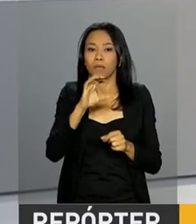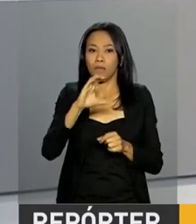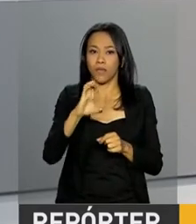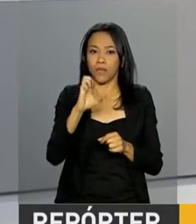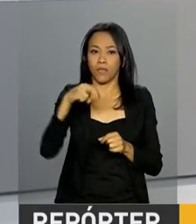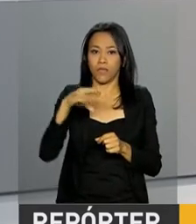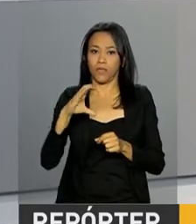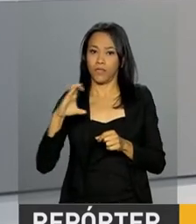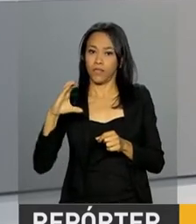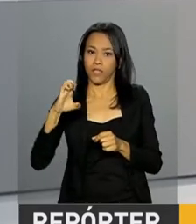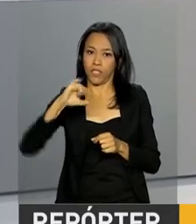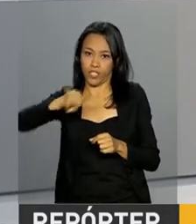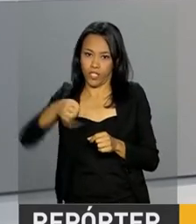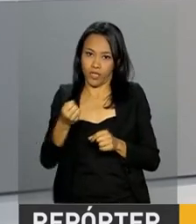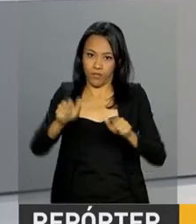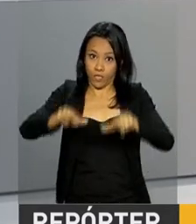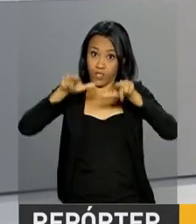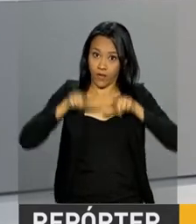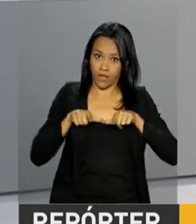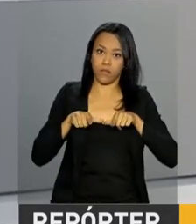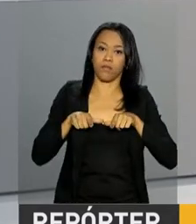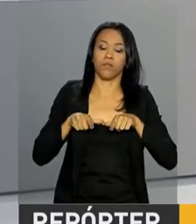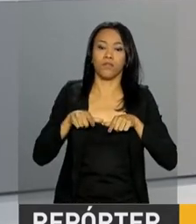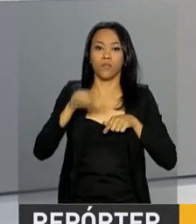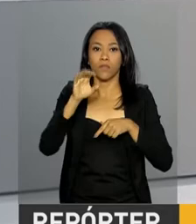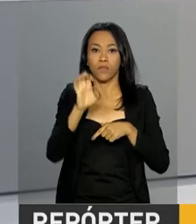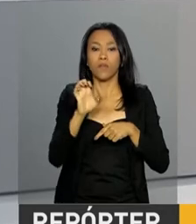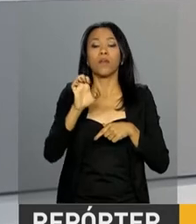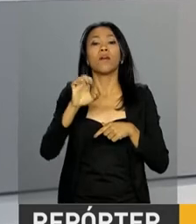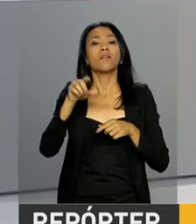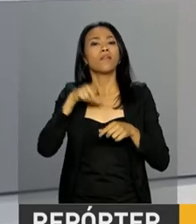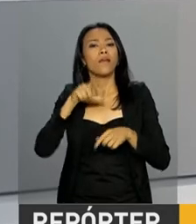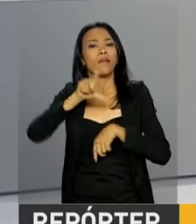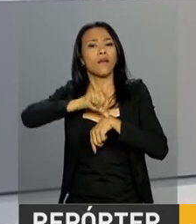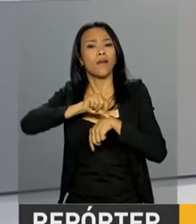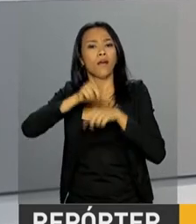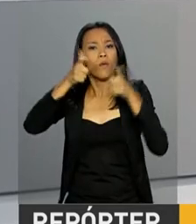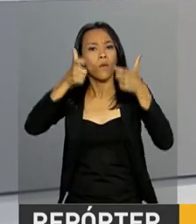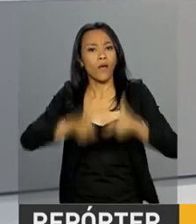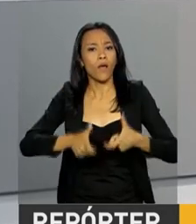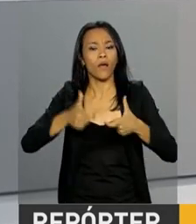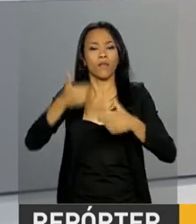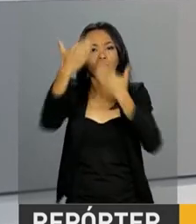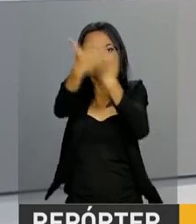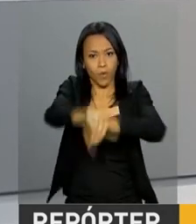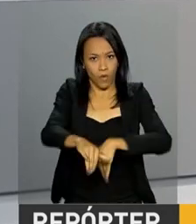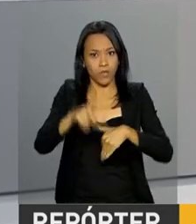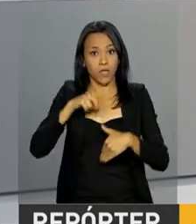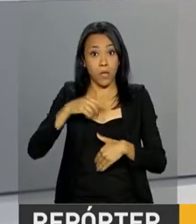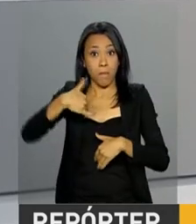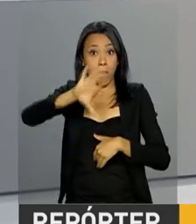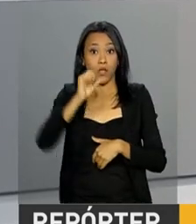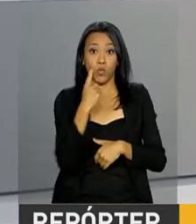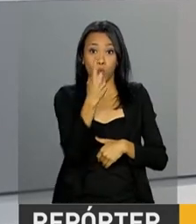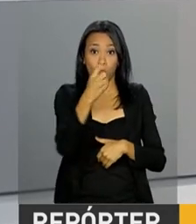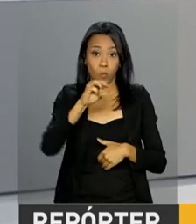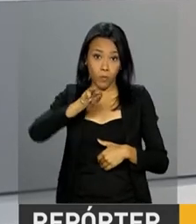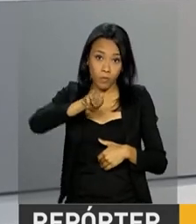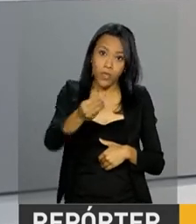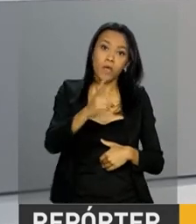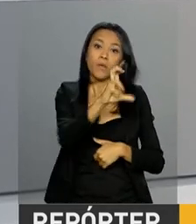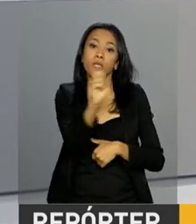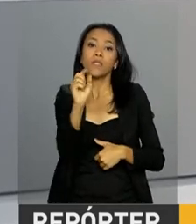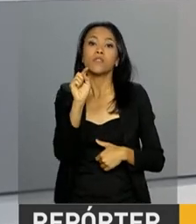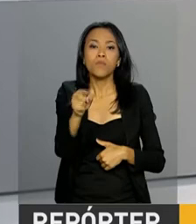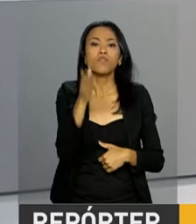Adultos, o Enseja. Com a consulta, o candidato tem acesso à data, horário e local das provas. Mais de um milhão e meio de candidatos